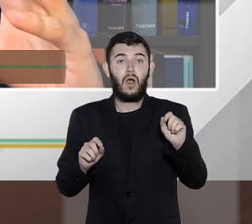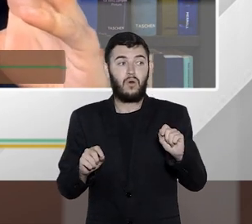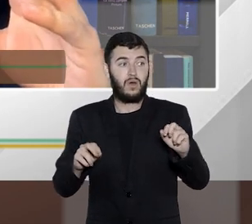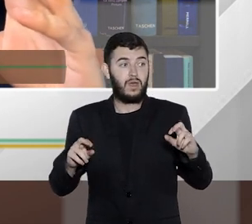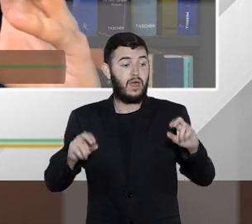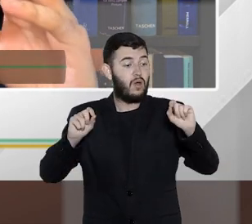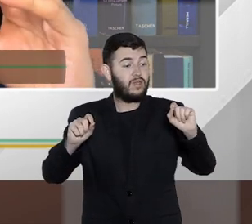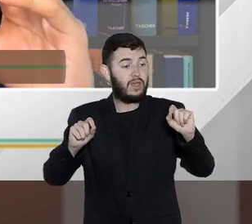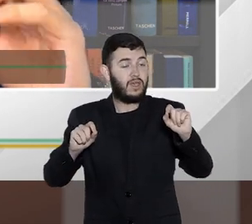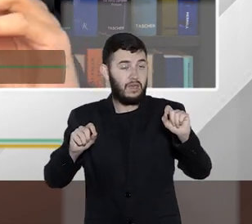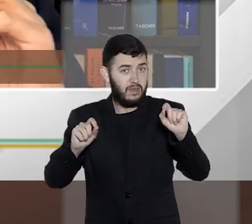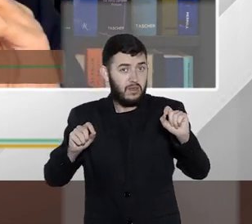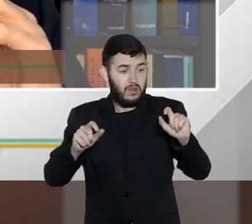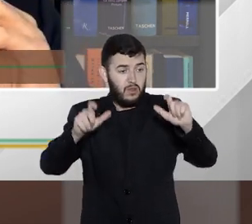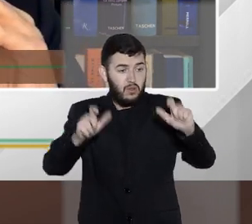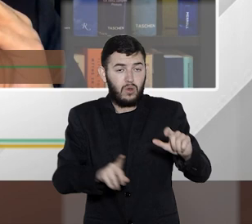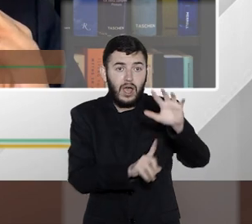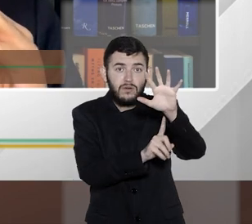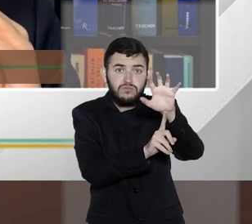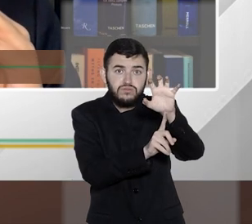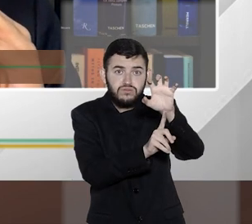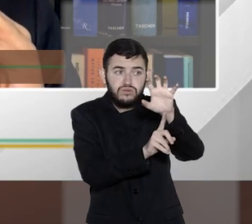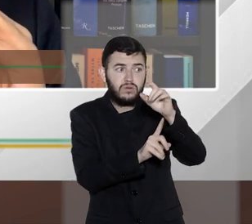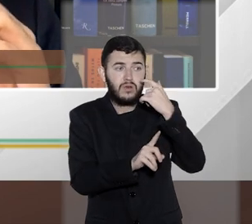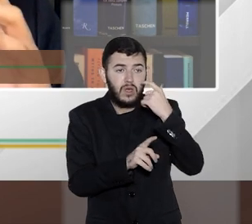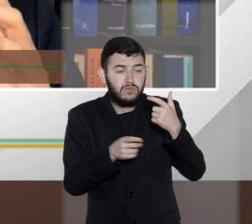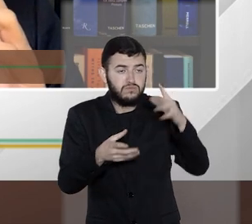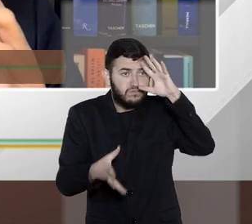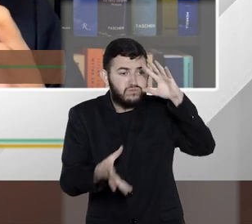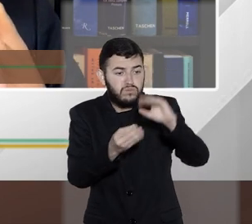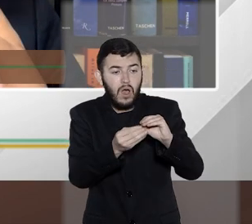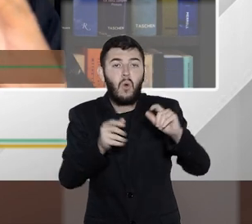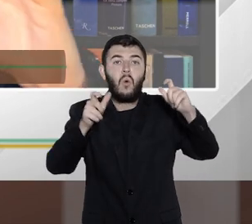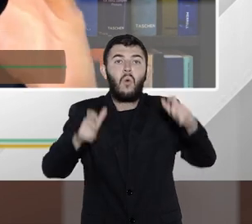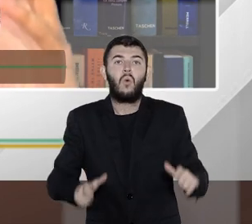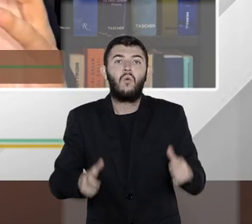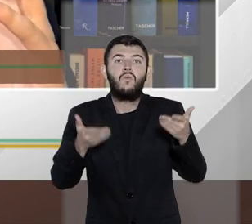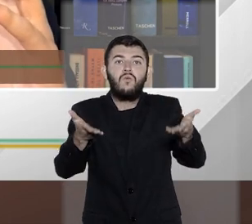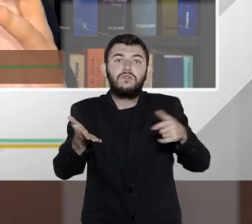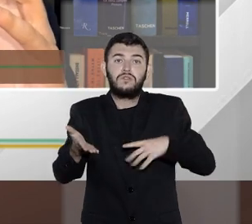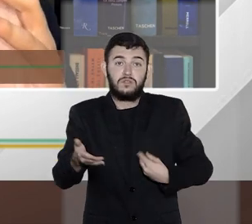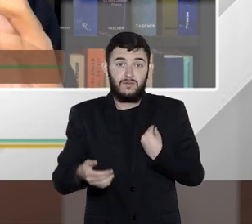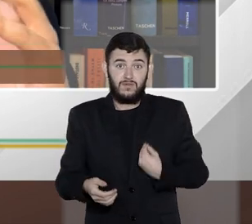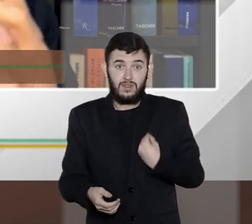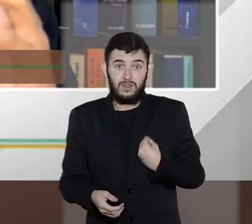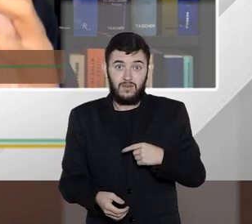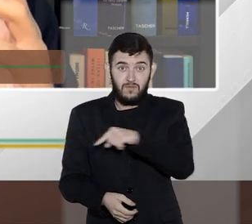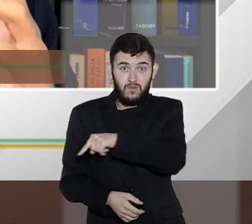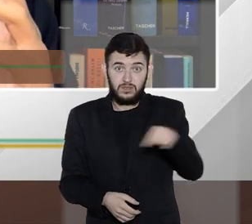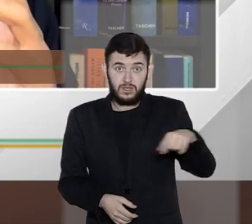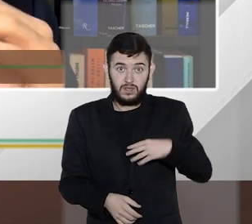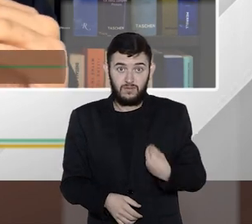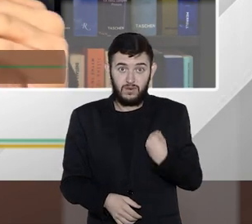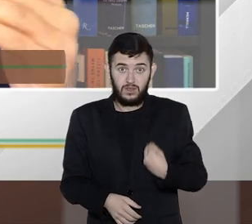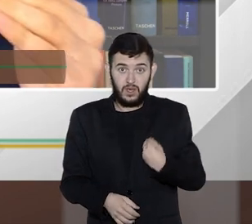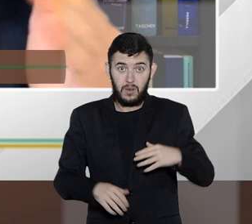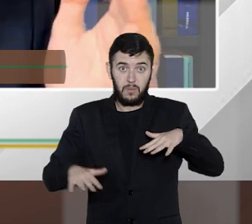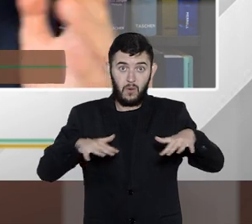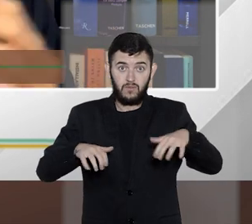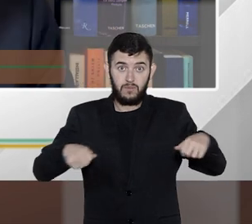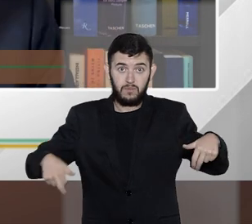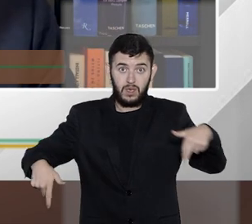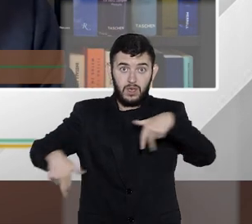se você estava em movimento, qual foi o aparelho que você usou. Então, imaginem isso dentro de uma operação,